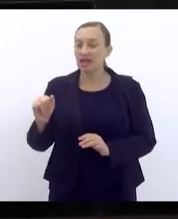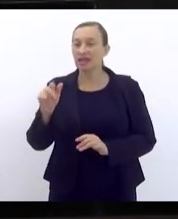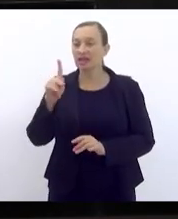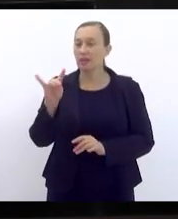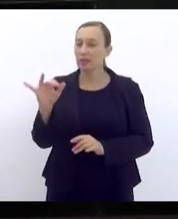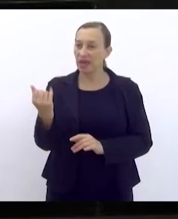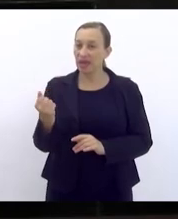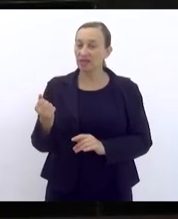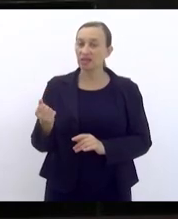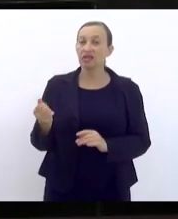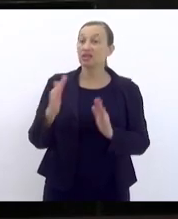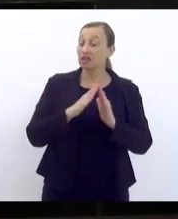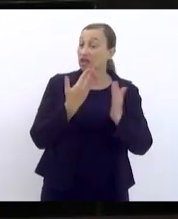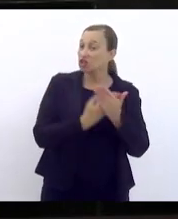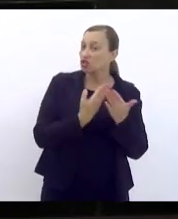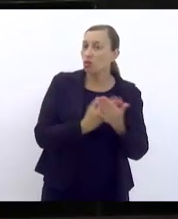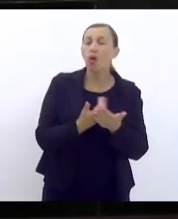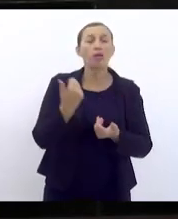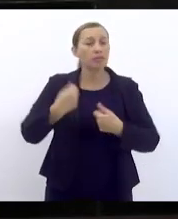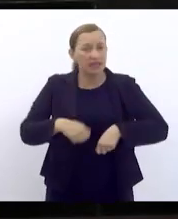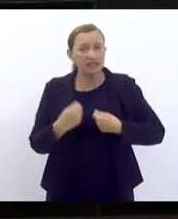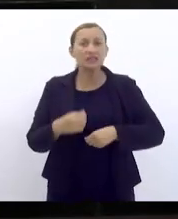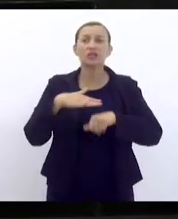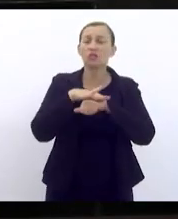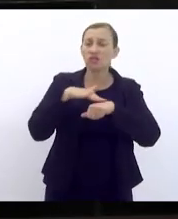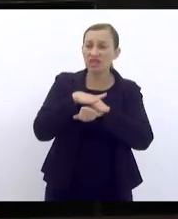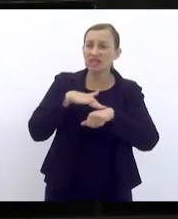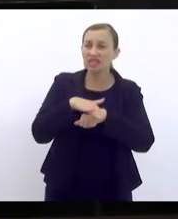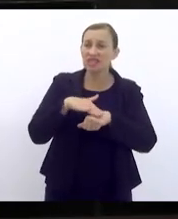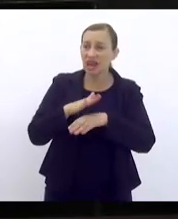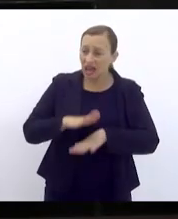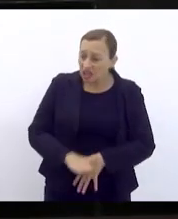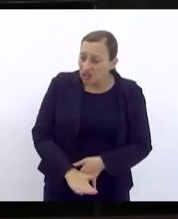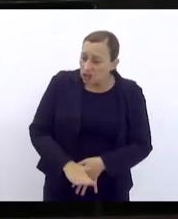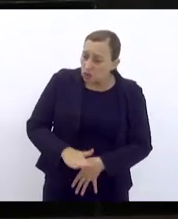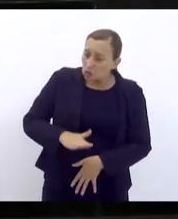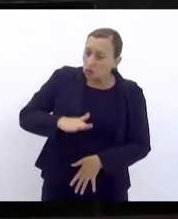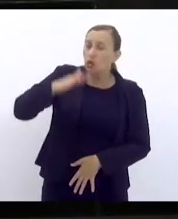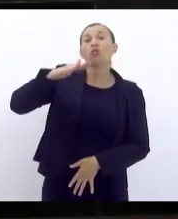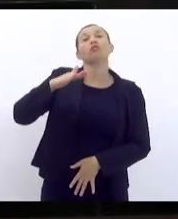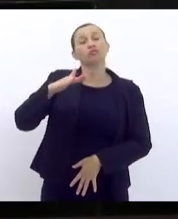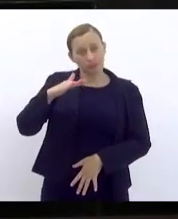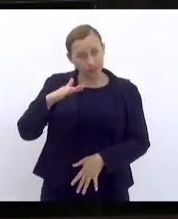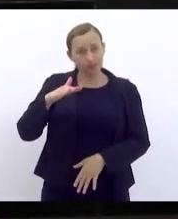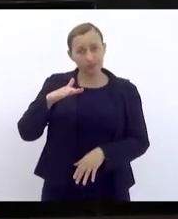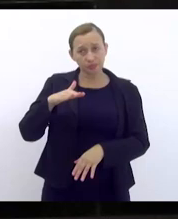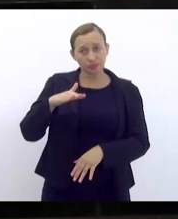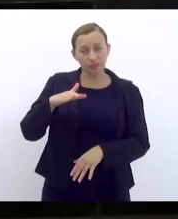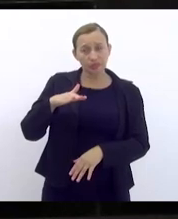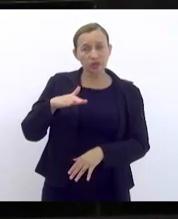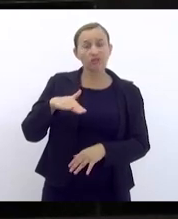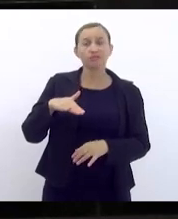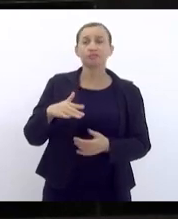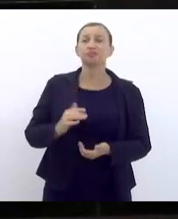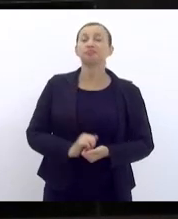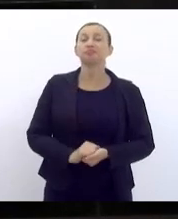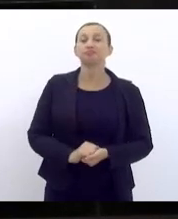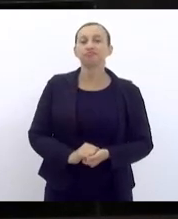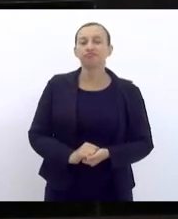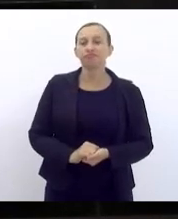porque isso tem que ser conversado, deputada Renata, desde a mais tenra idade, desde a mais tenra idade.